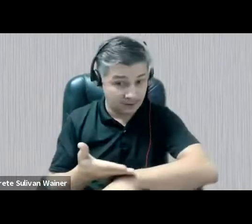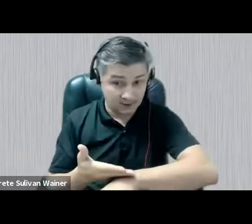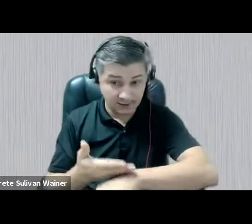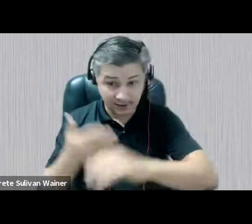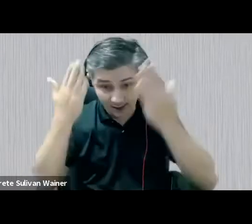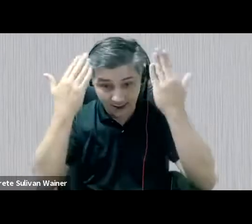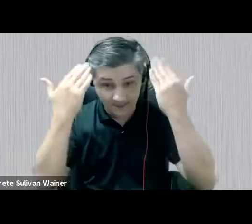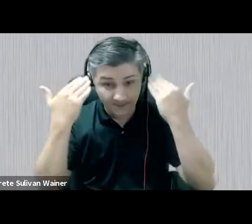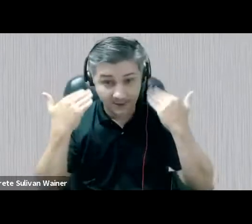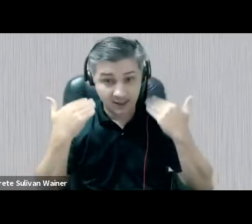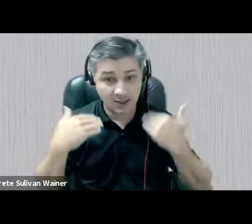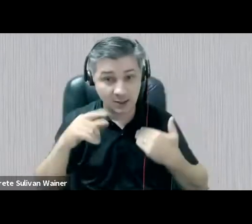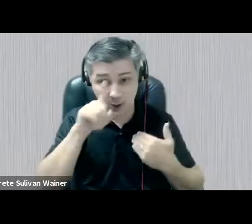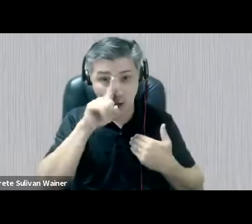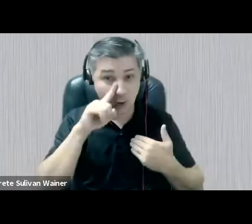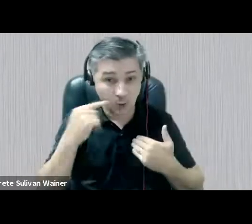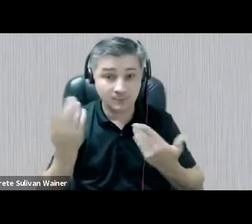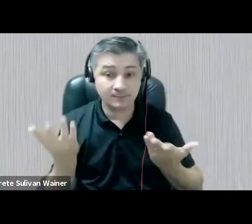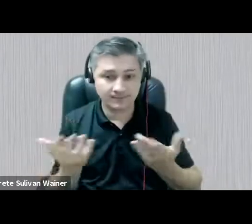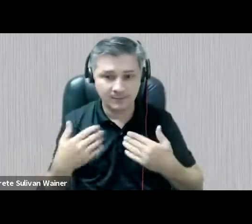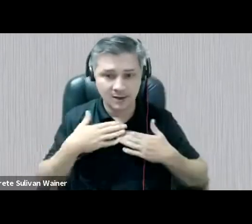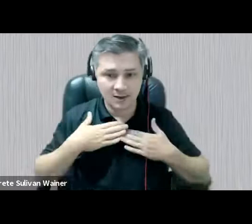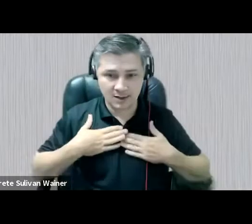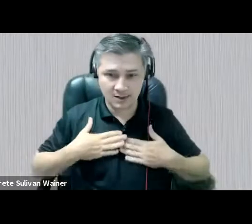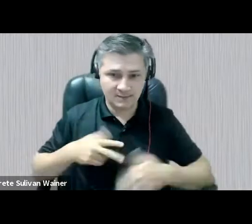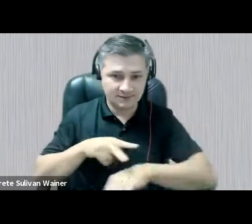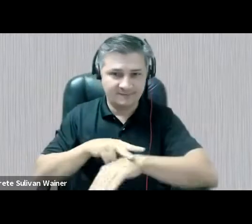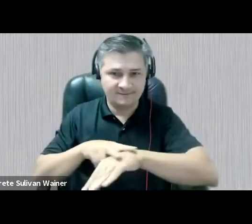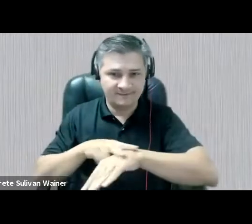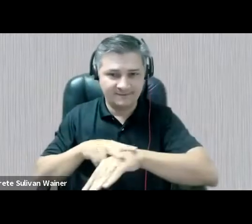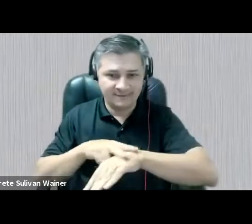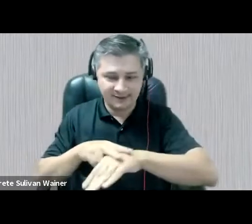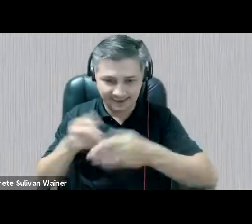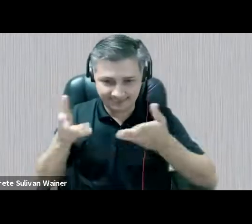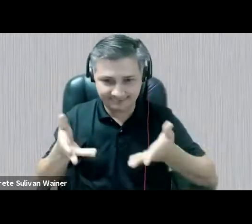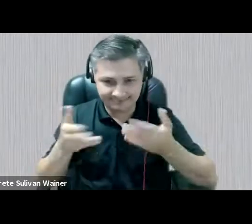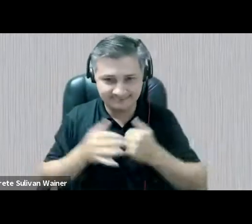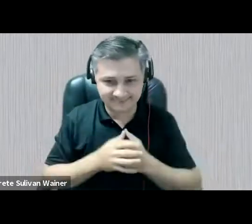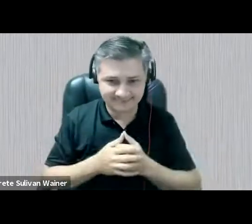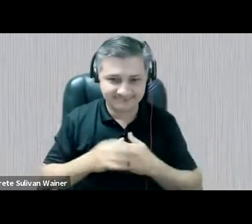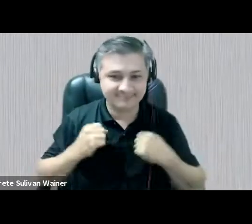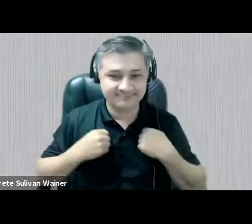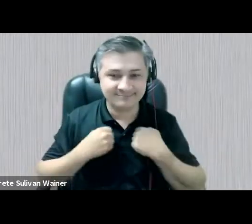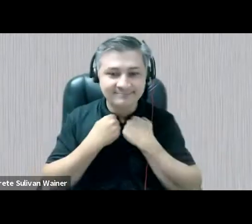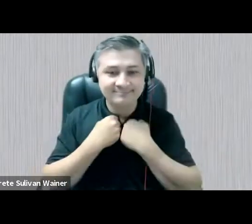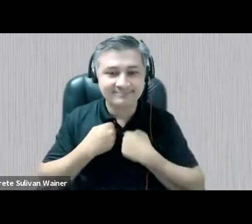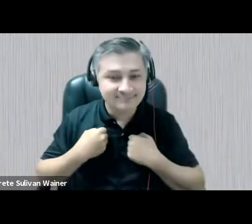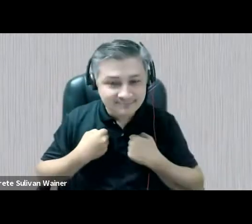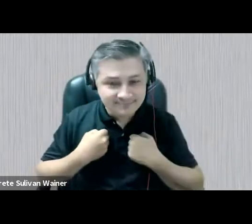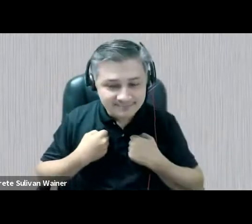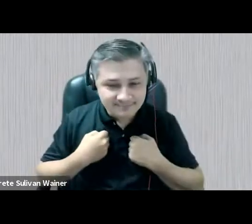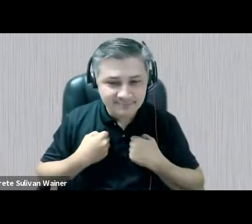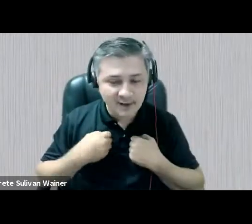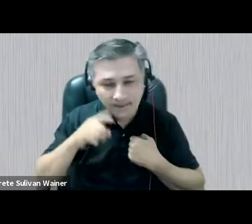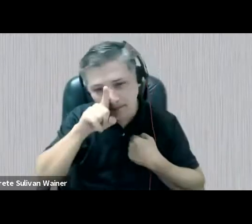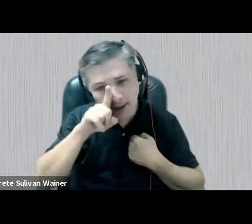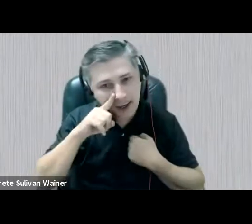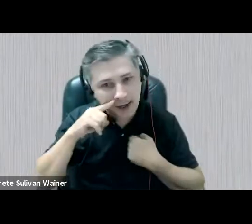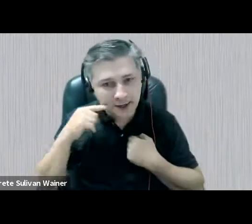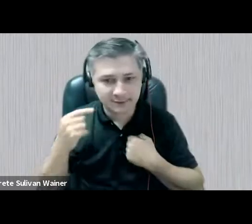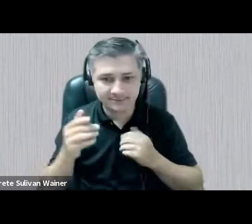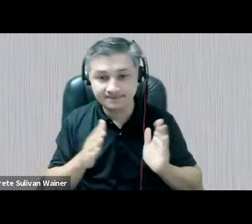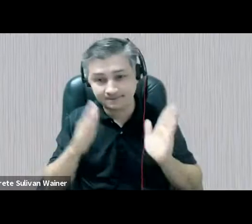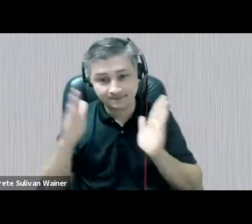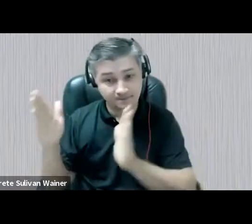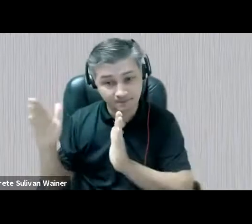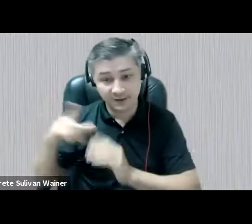cabelos claros. Eu visto uma camisa verde, escura, um cachecol com tons amarelados e atrás de mim